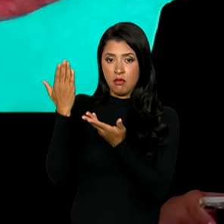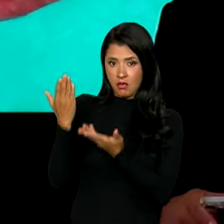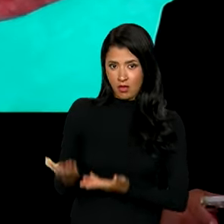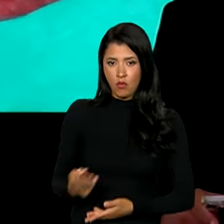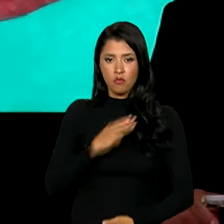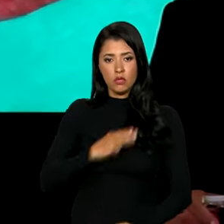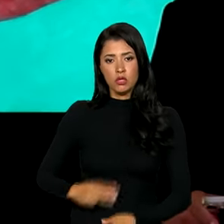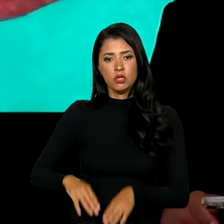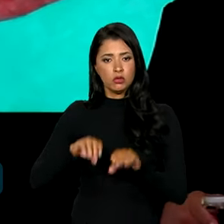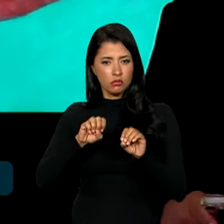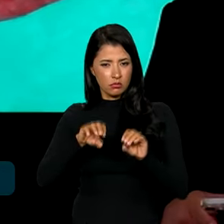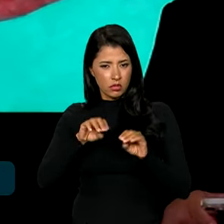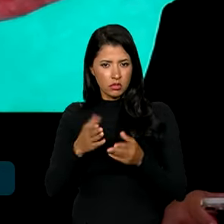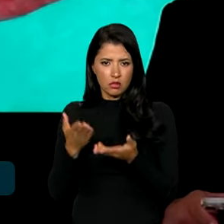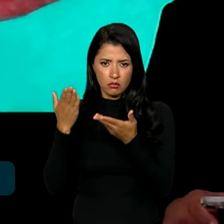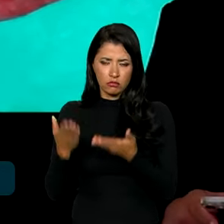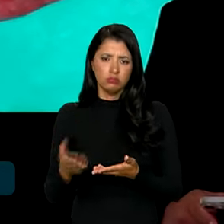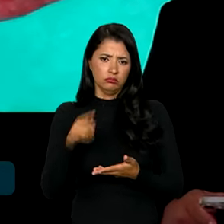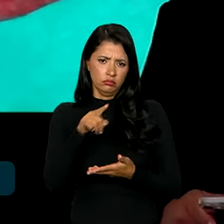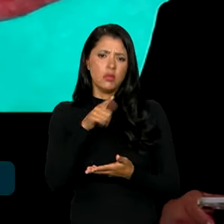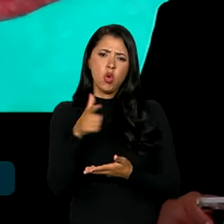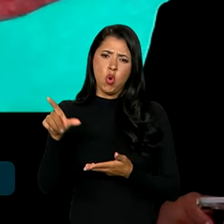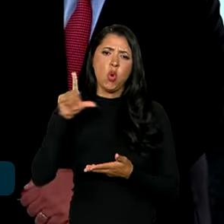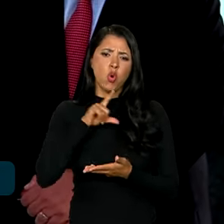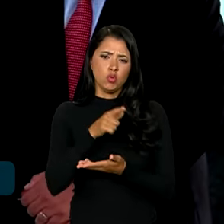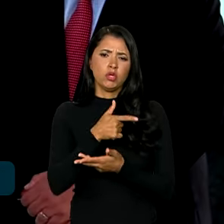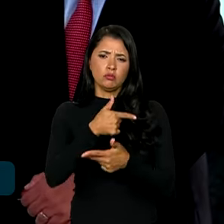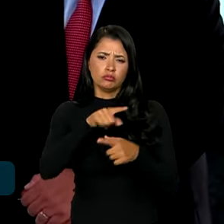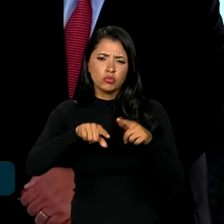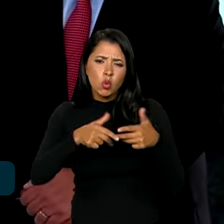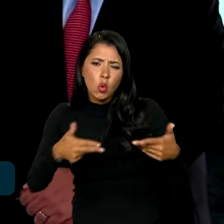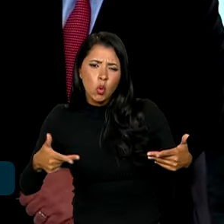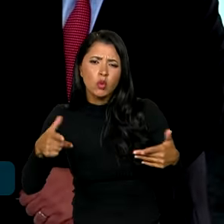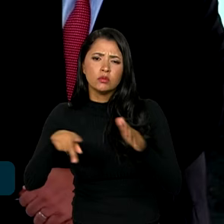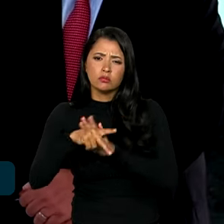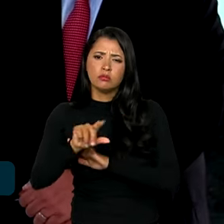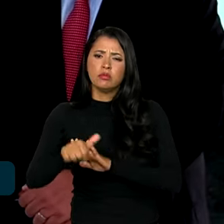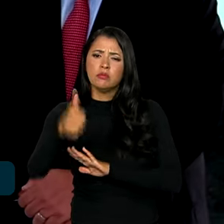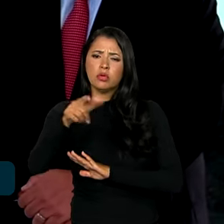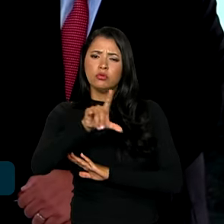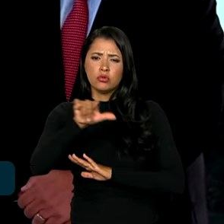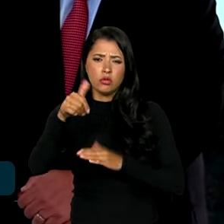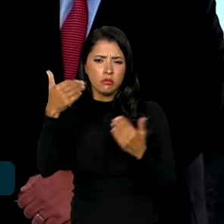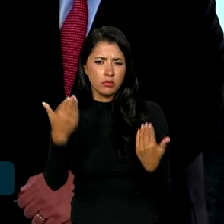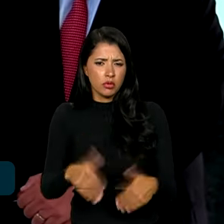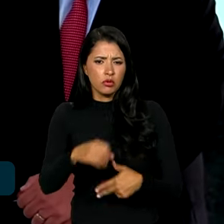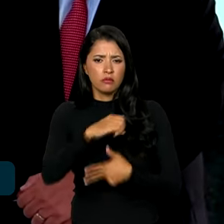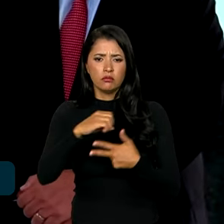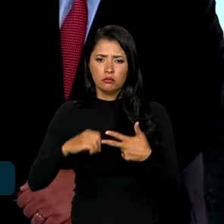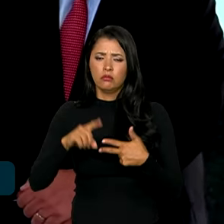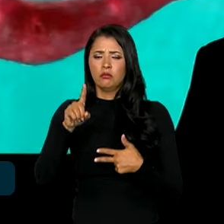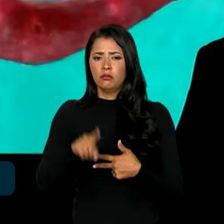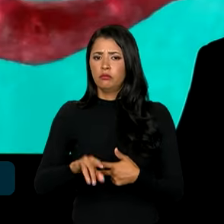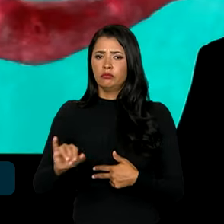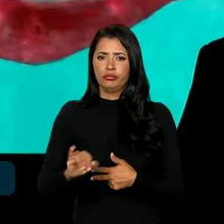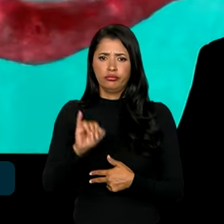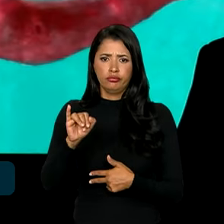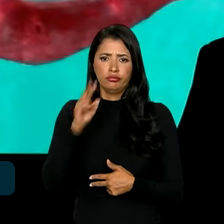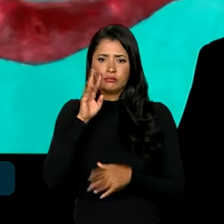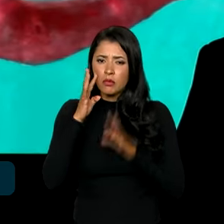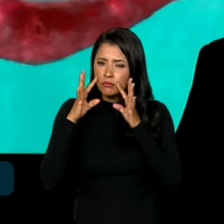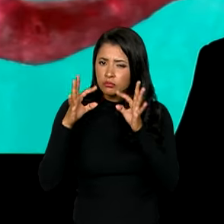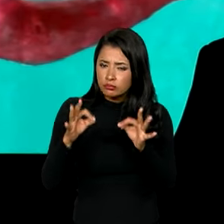Educação, essa e outras ocorrências no primeiro dia de provas do Enem foram pontuais. Nós